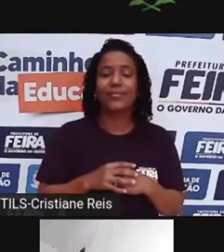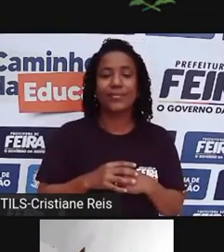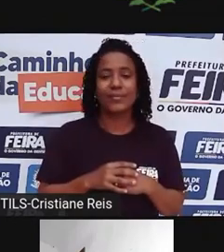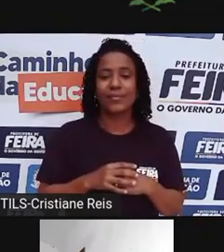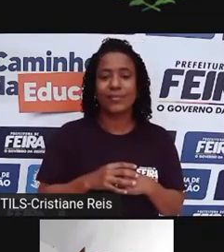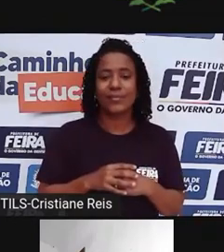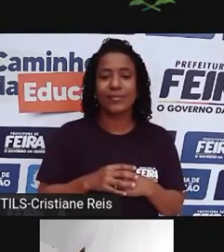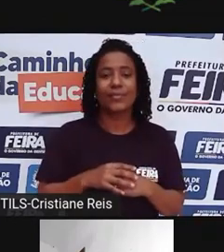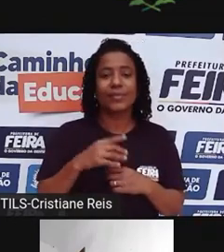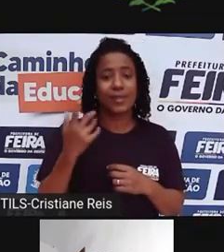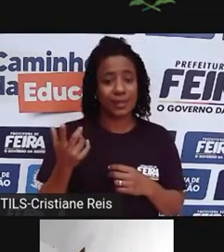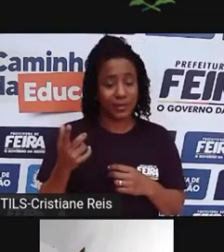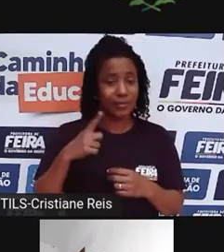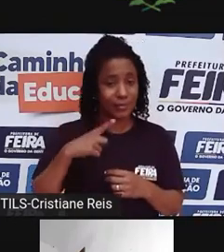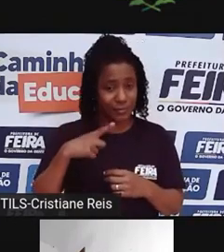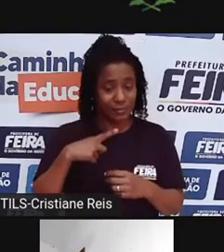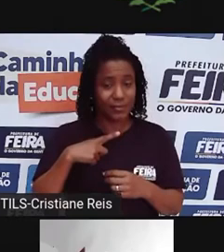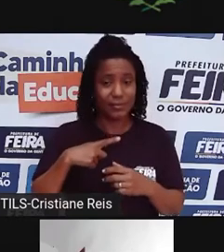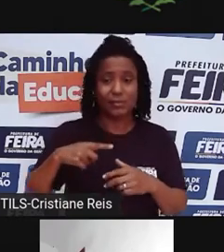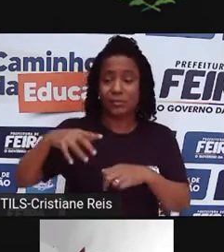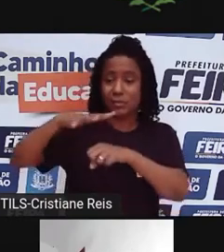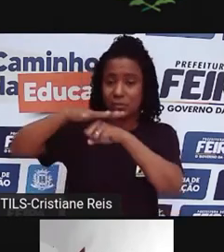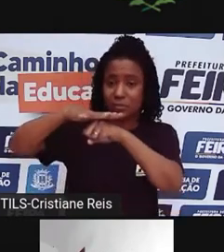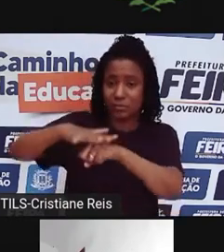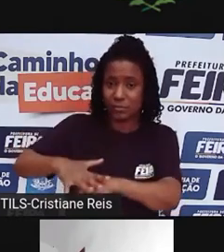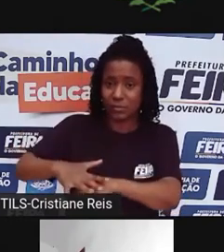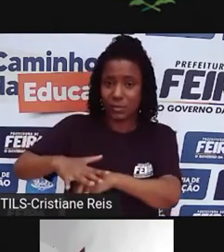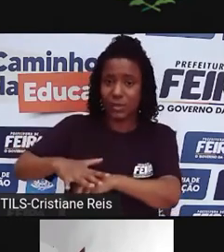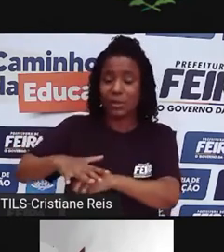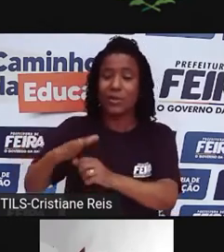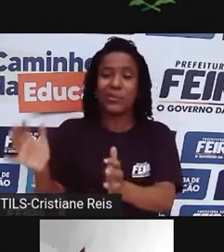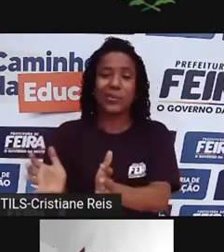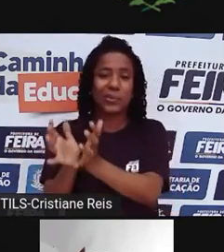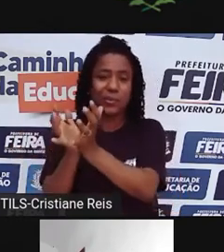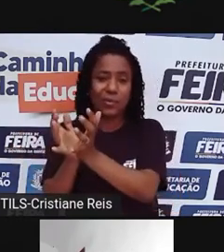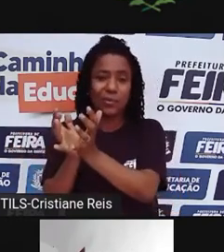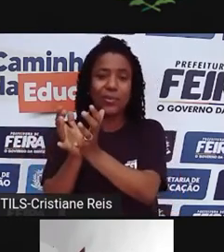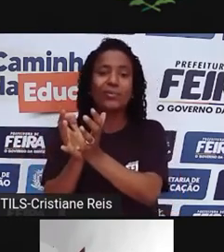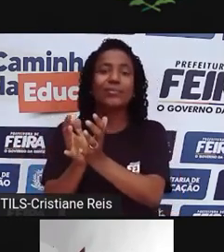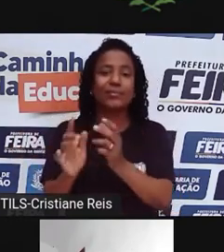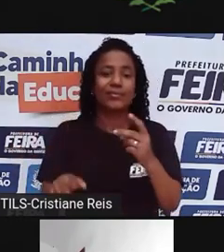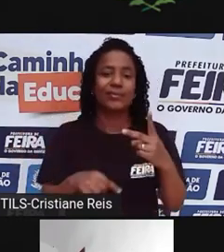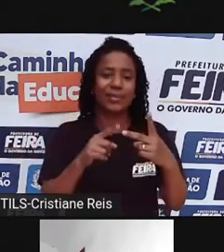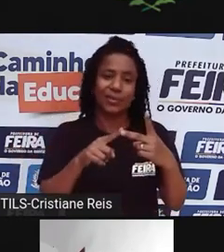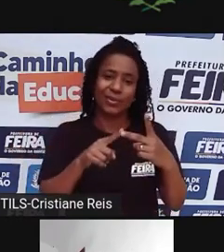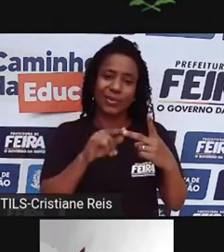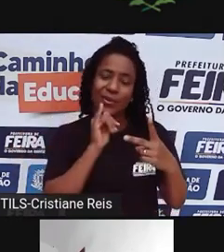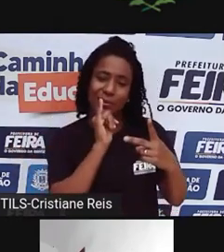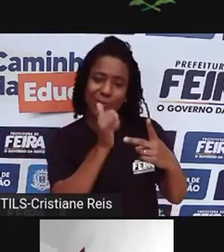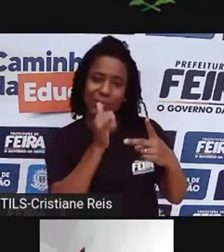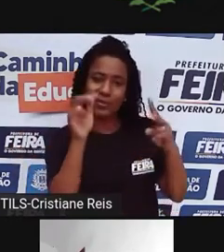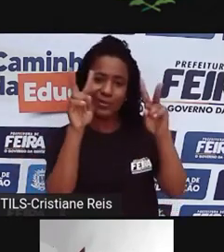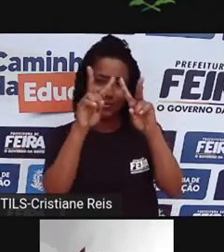a colonialidade? e para finalizar, recadinho aí para os nossos alunos sobre o tema.